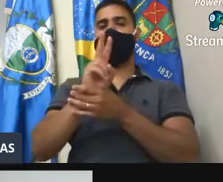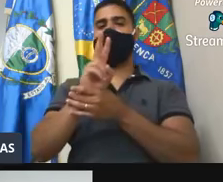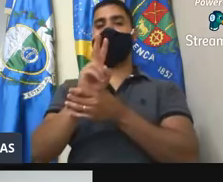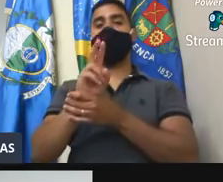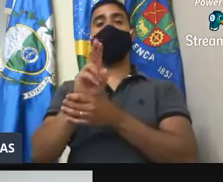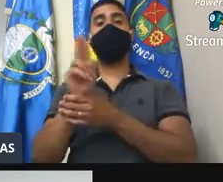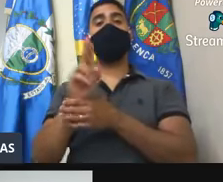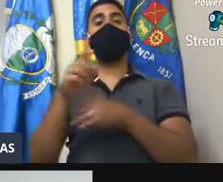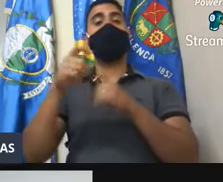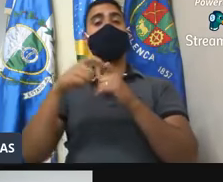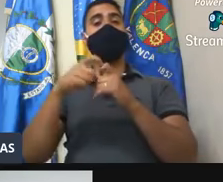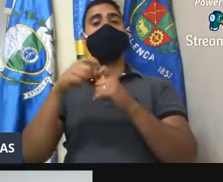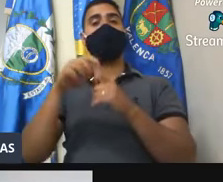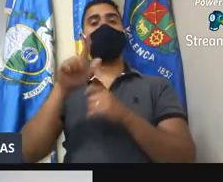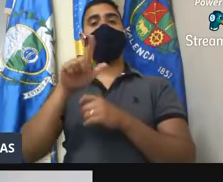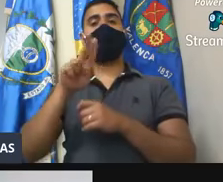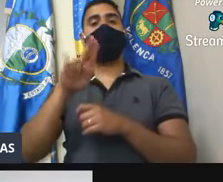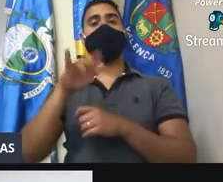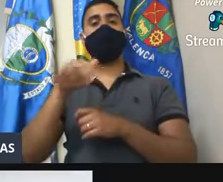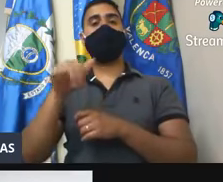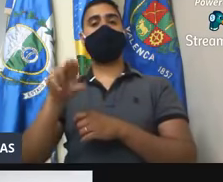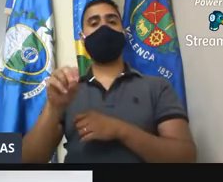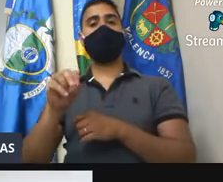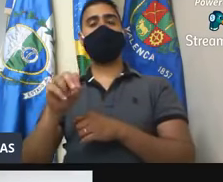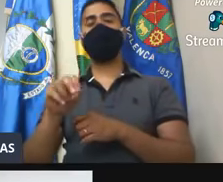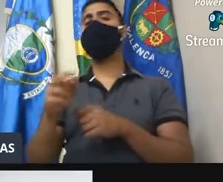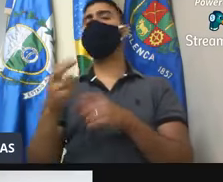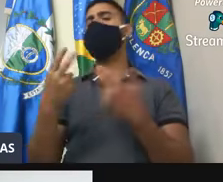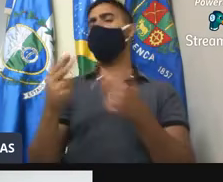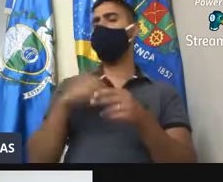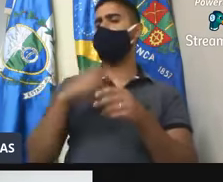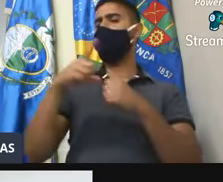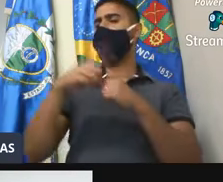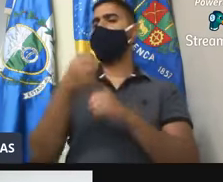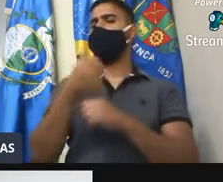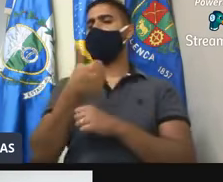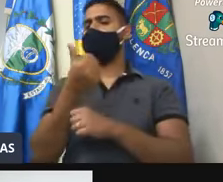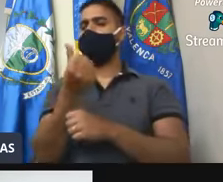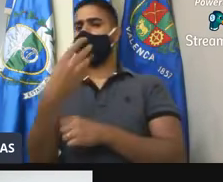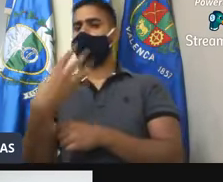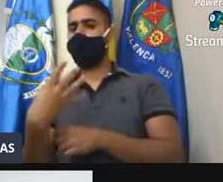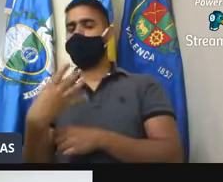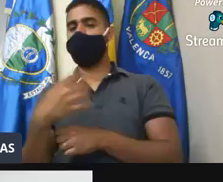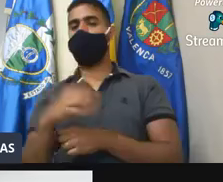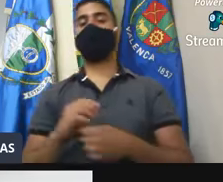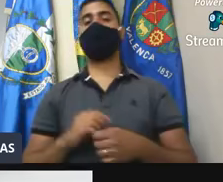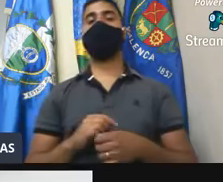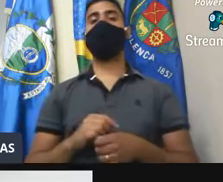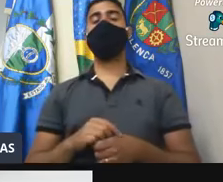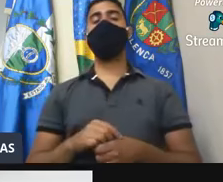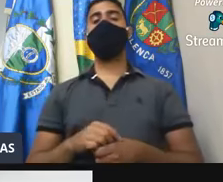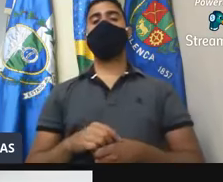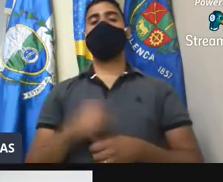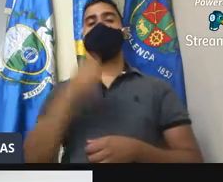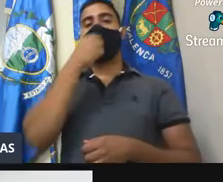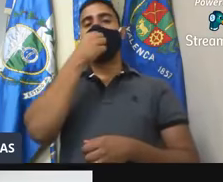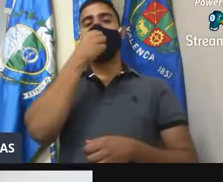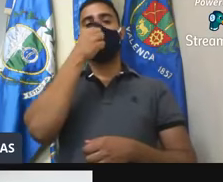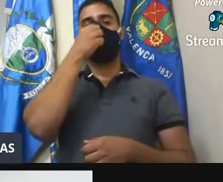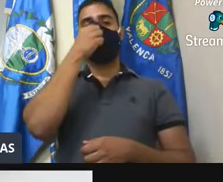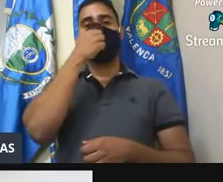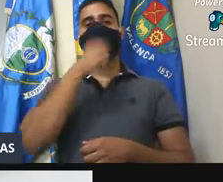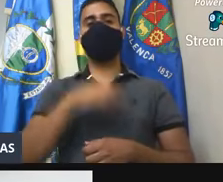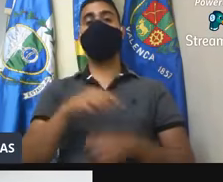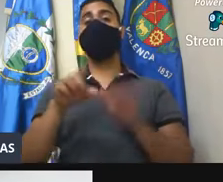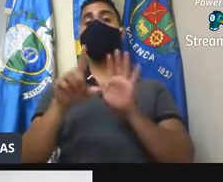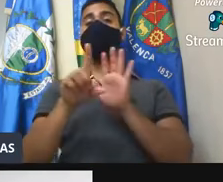doutor Luciano de Oliveira Correia, conforme o artigo 164, inciso 1º, artigo 165, inciso